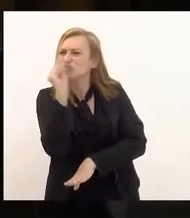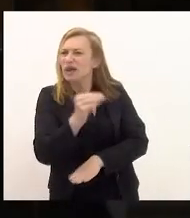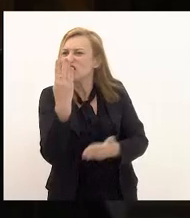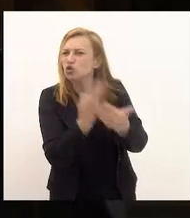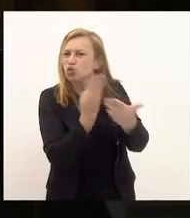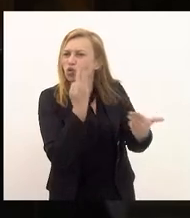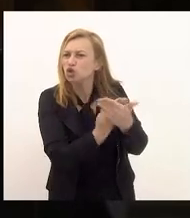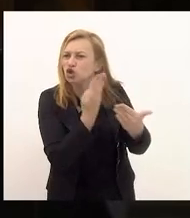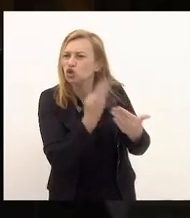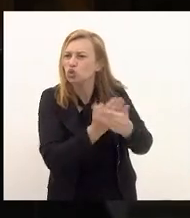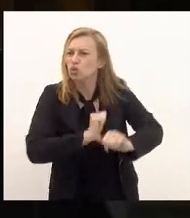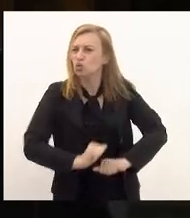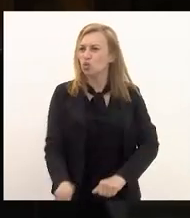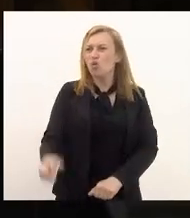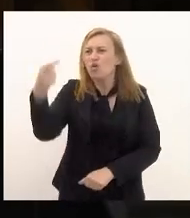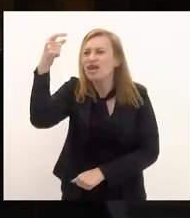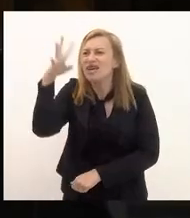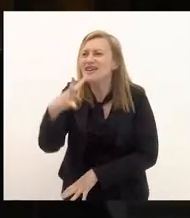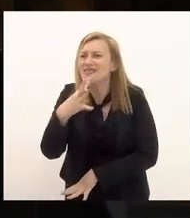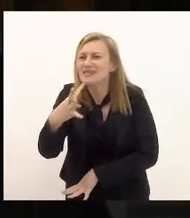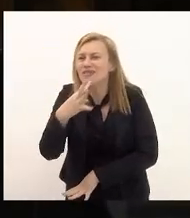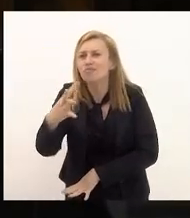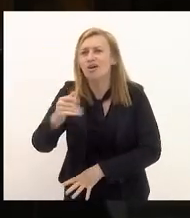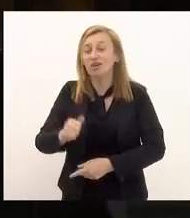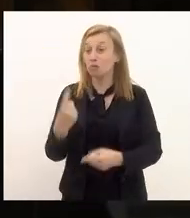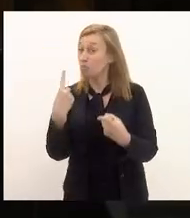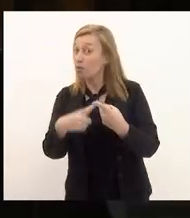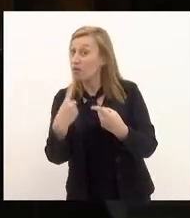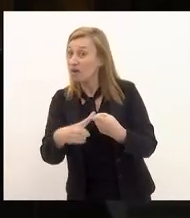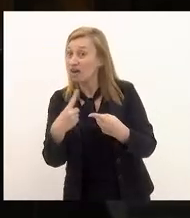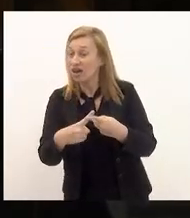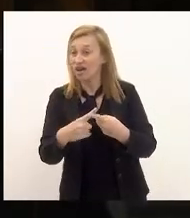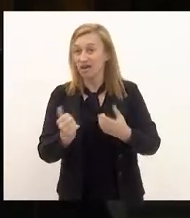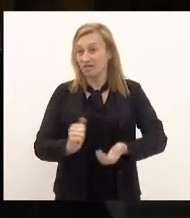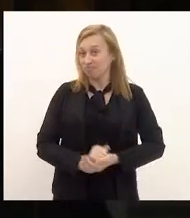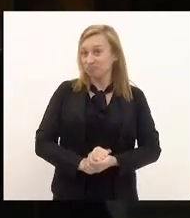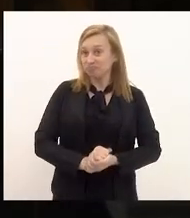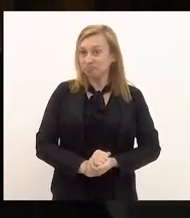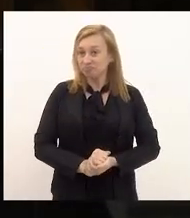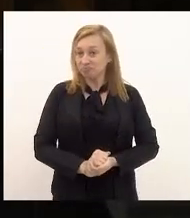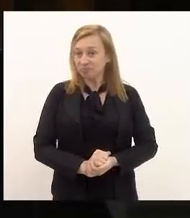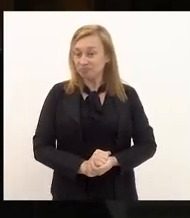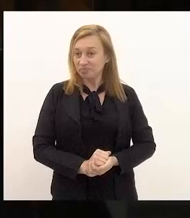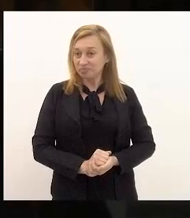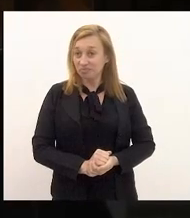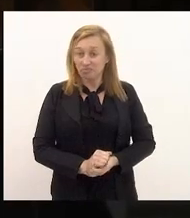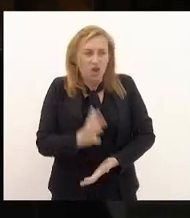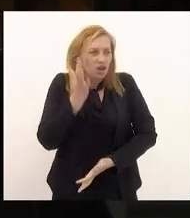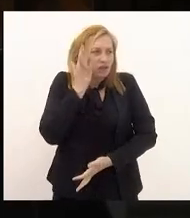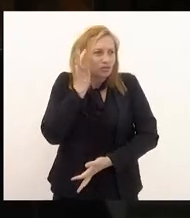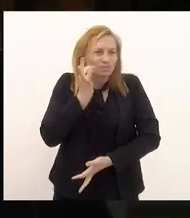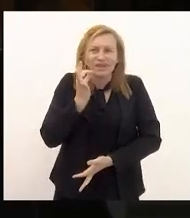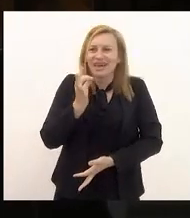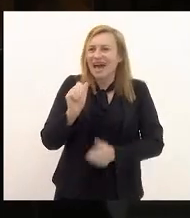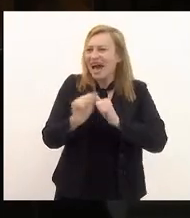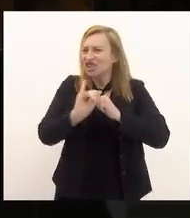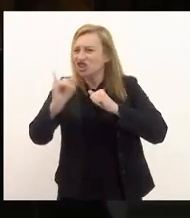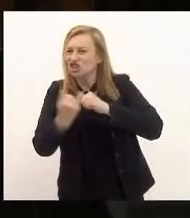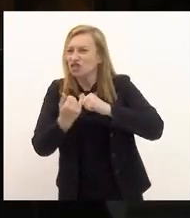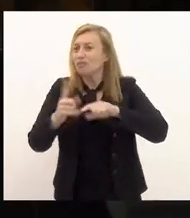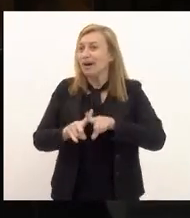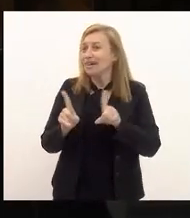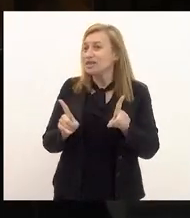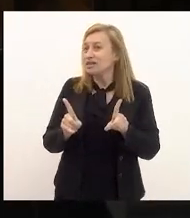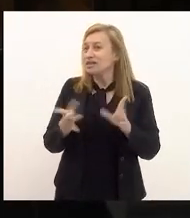desprezam o conhecimento até porque enalteceram eu não tenho nem adjetivos mas o tal